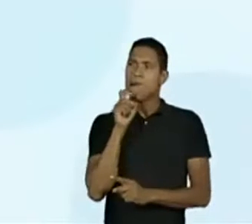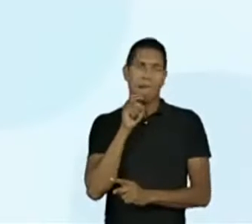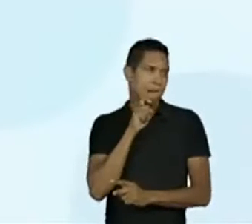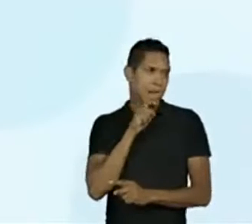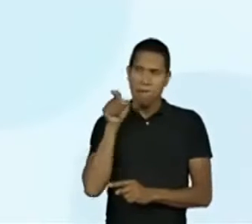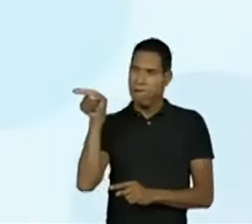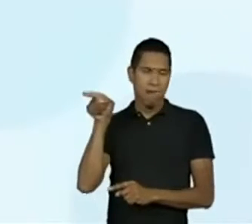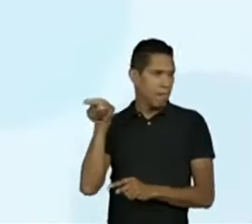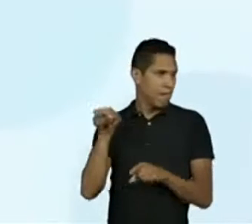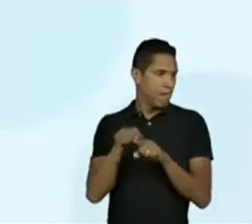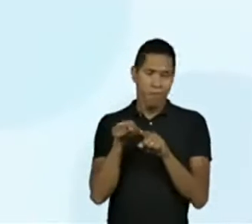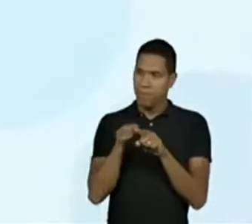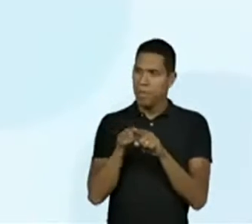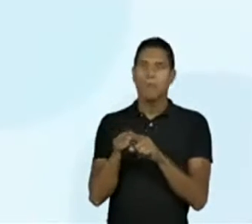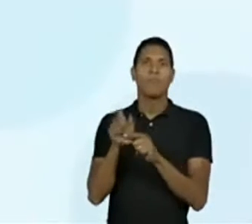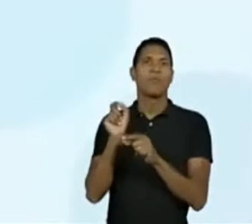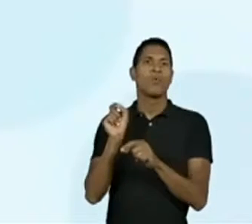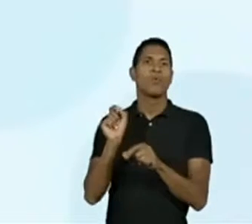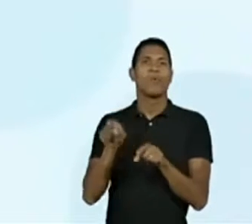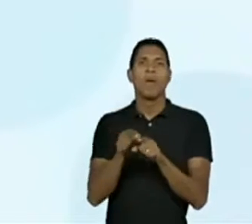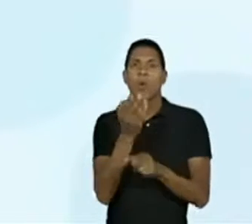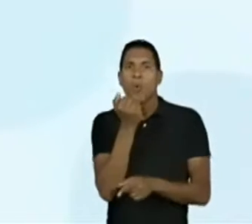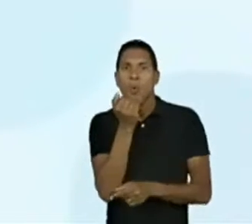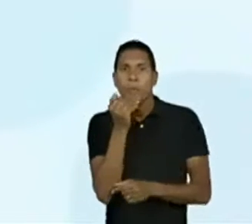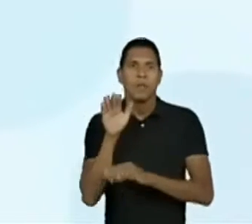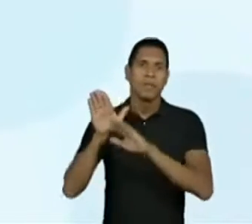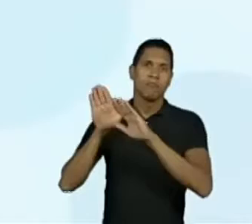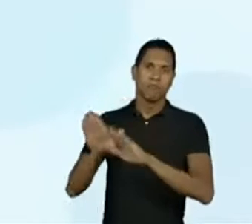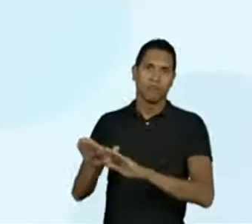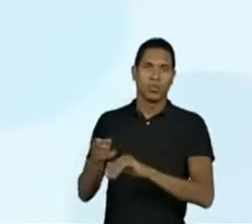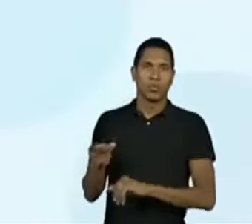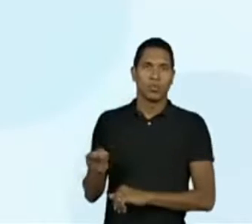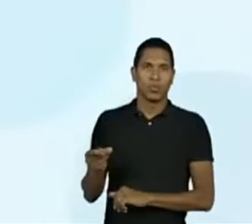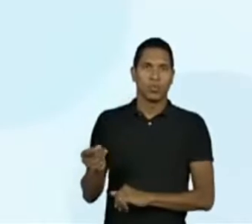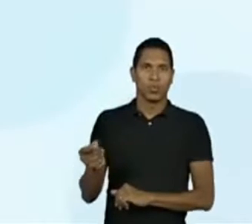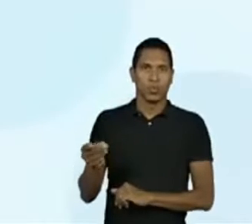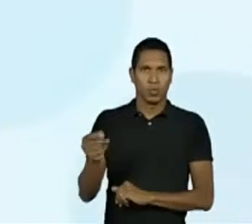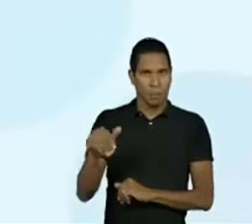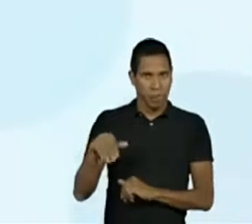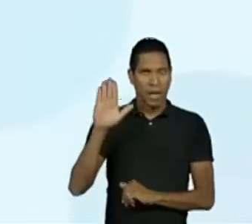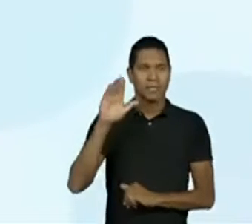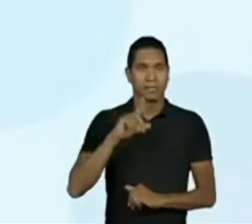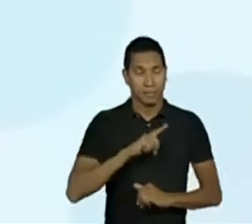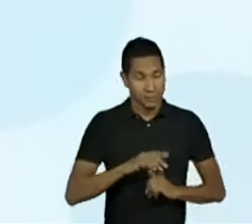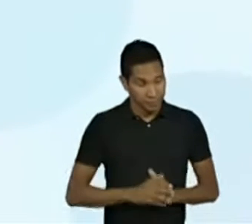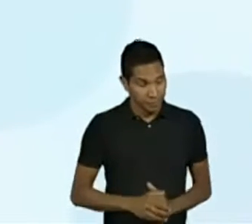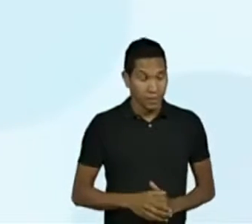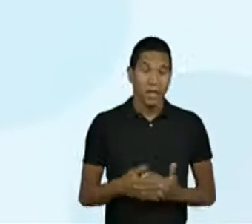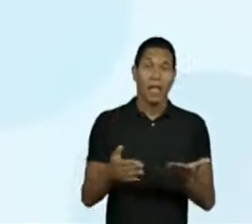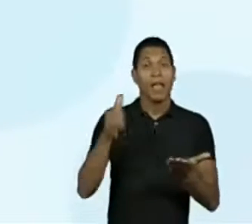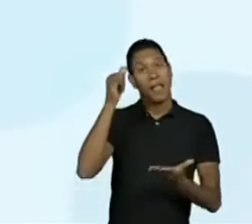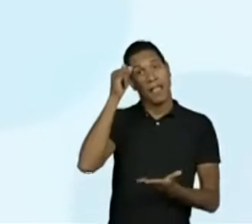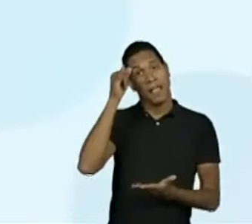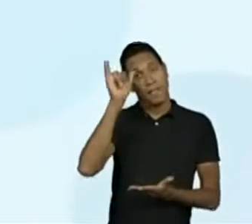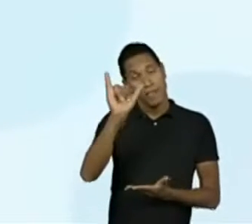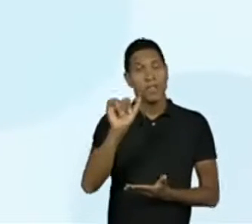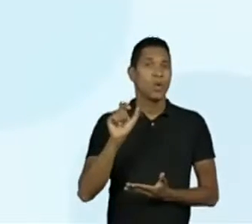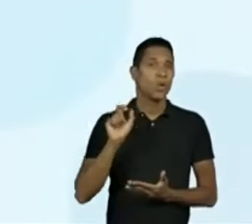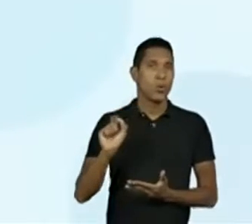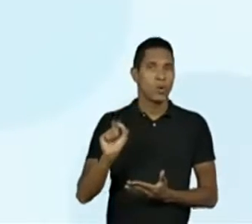conservação dos alimentos. E, assim, que seja evitada a